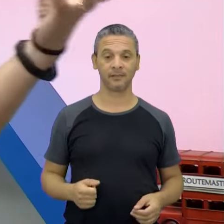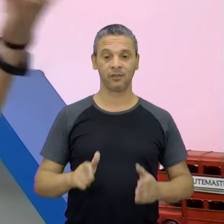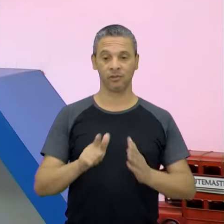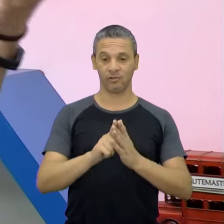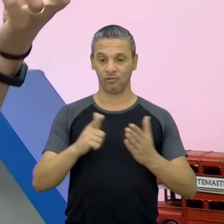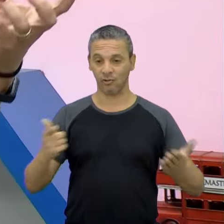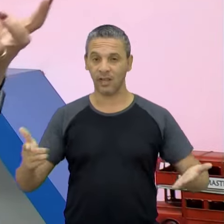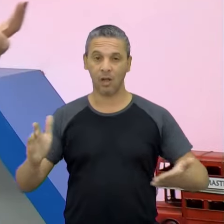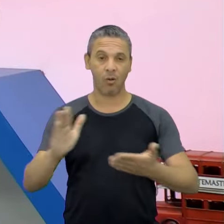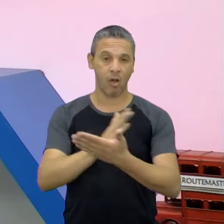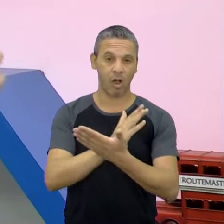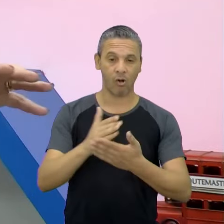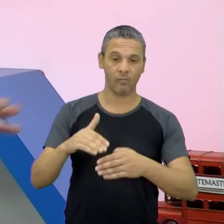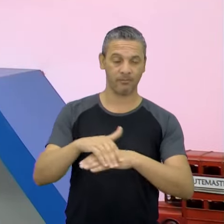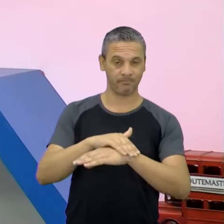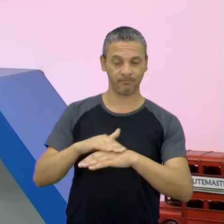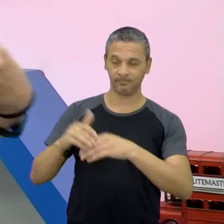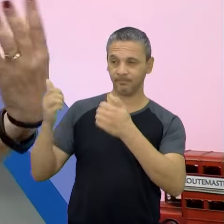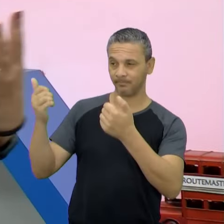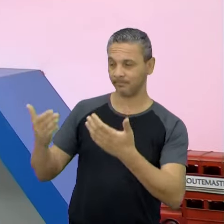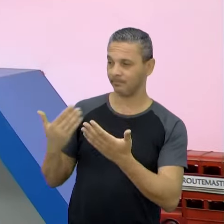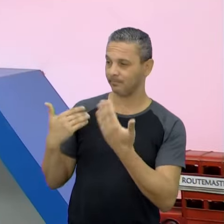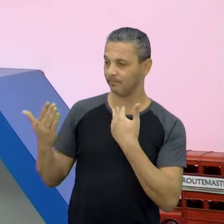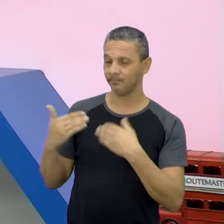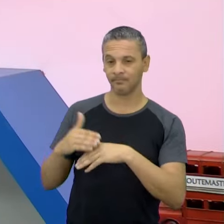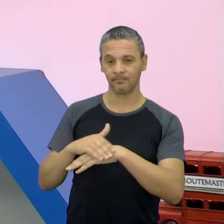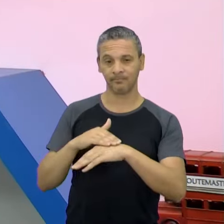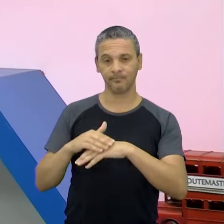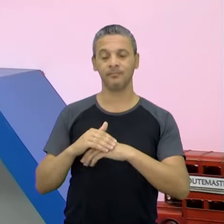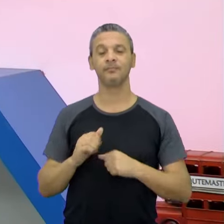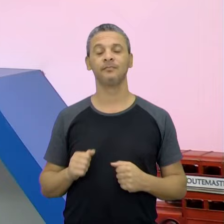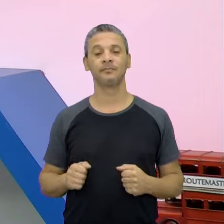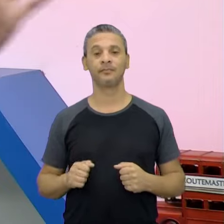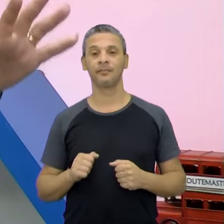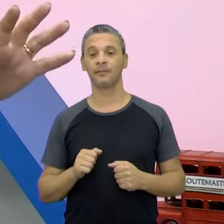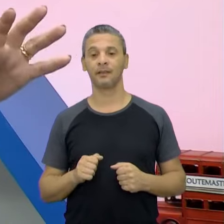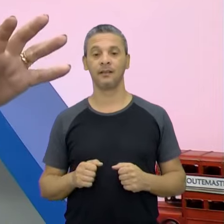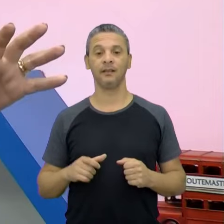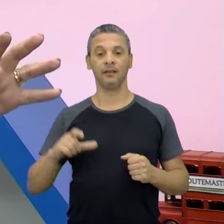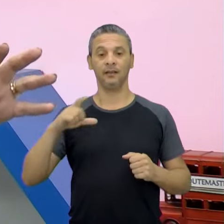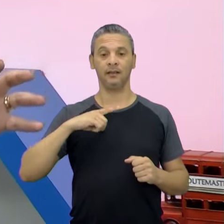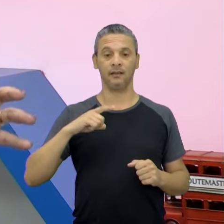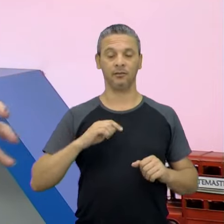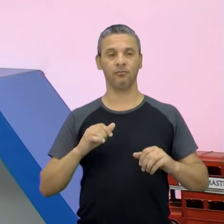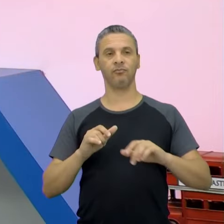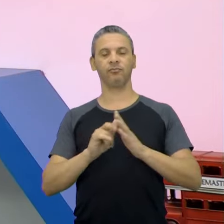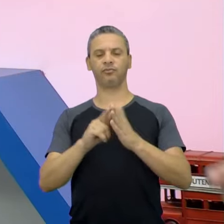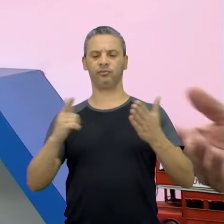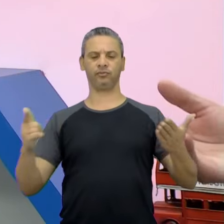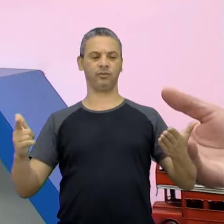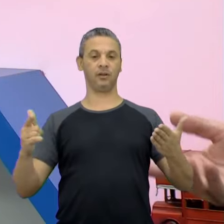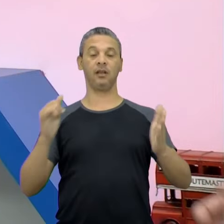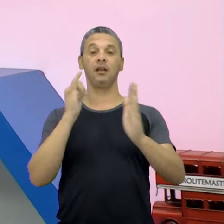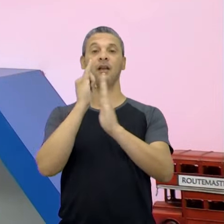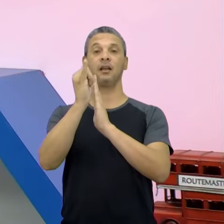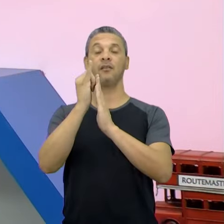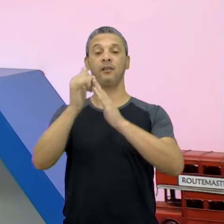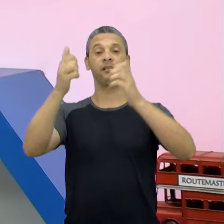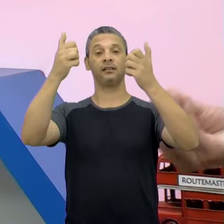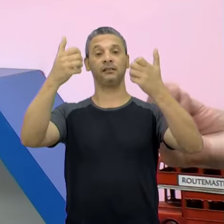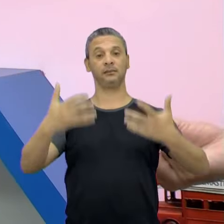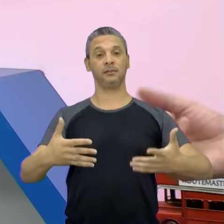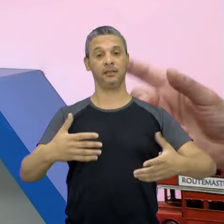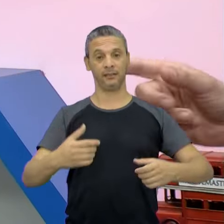conversando isso com você mesmo, né? Isso está acontecendo, aí, de repente, entra o cronista. Exatamente. Sobre aquela situação.